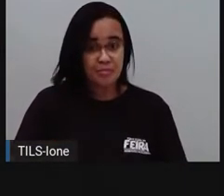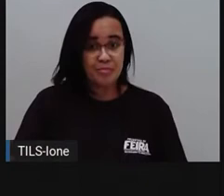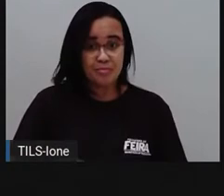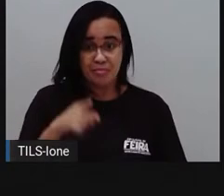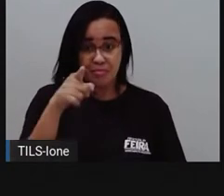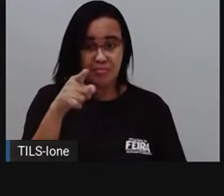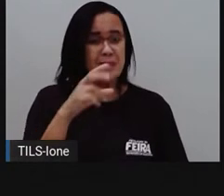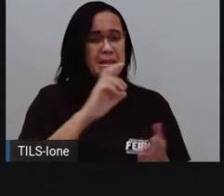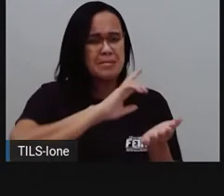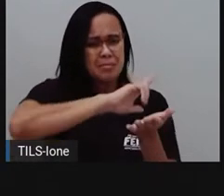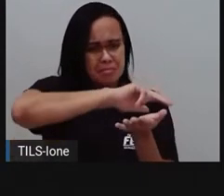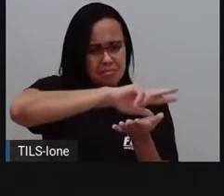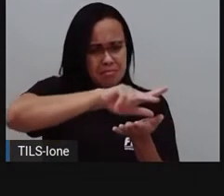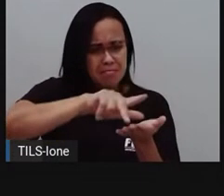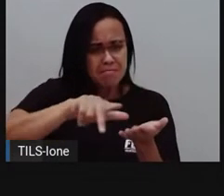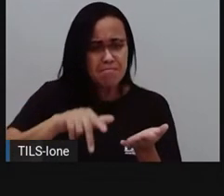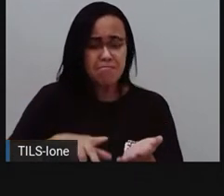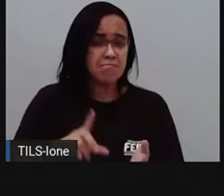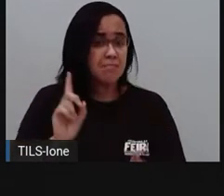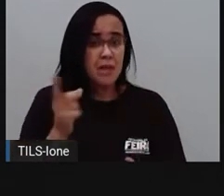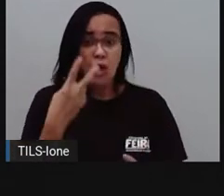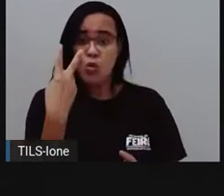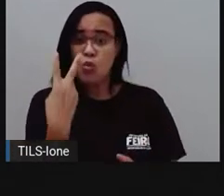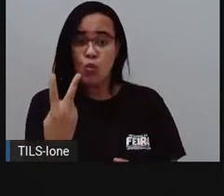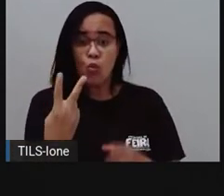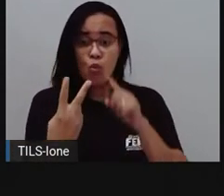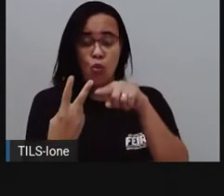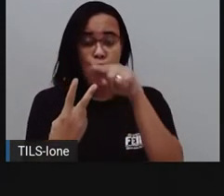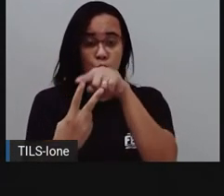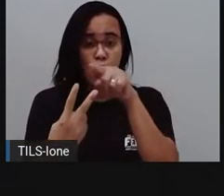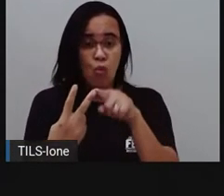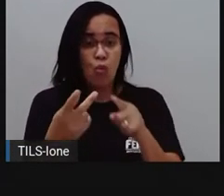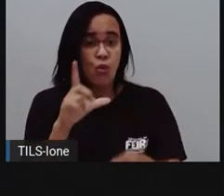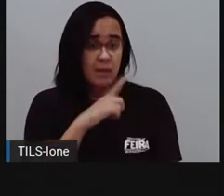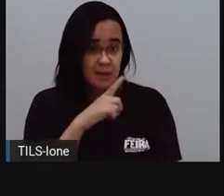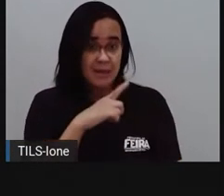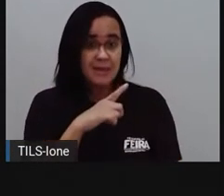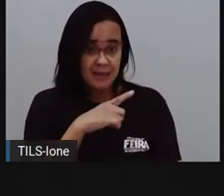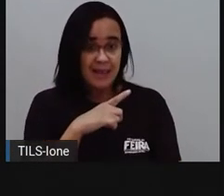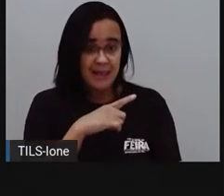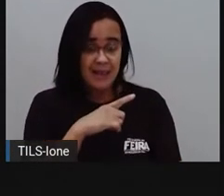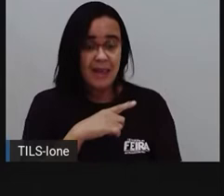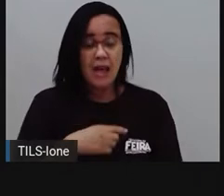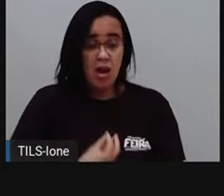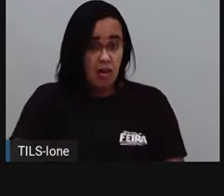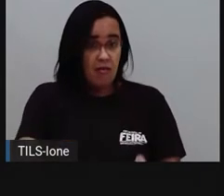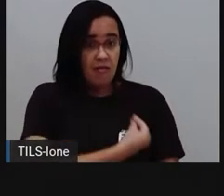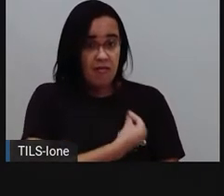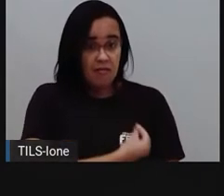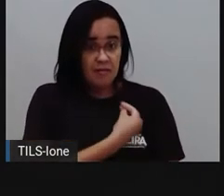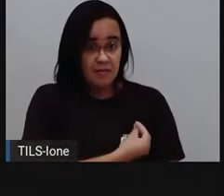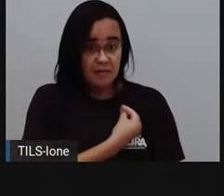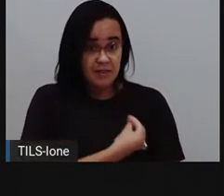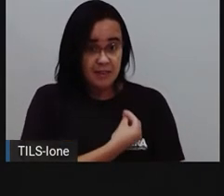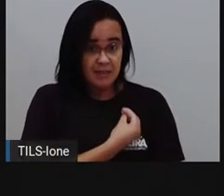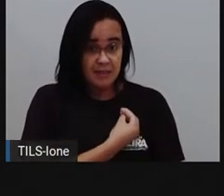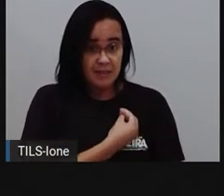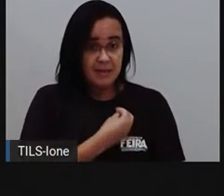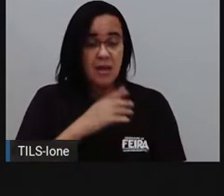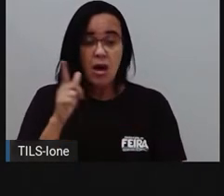Existem duas espécies de peixe-boi no Brasil. Uma é o peixe-boi de água doce que vive nos rios da Amazônia.